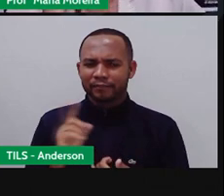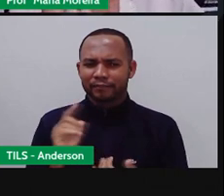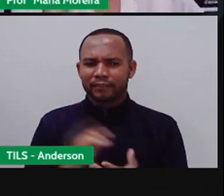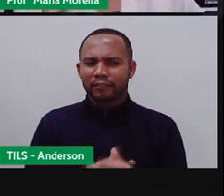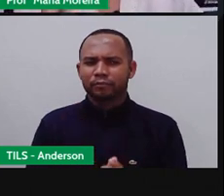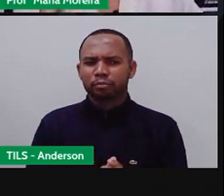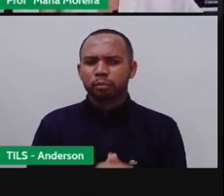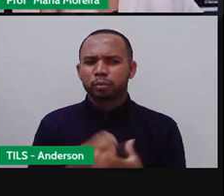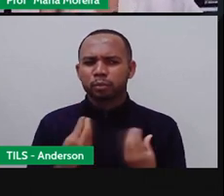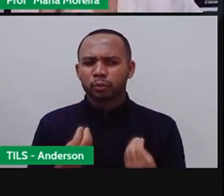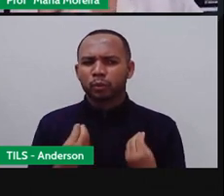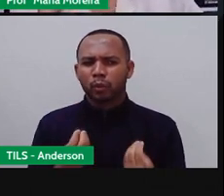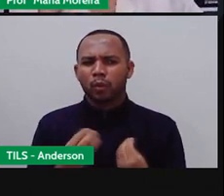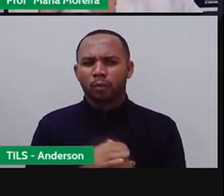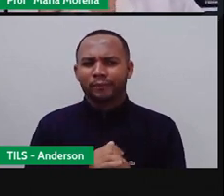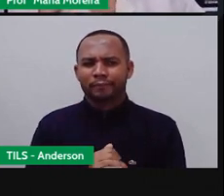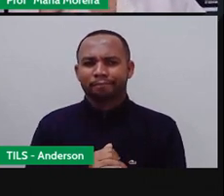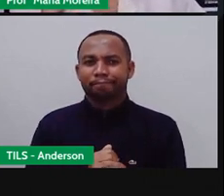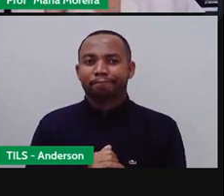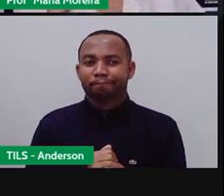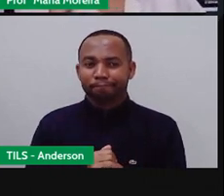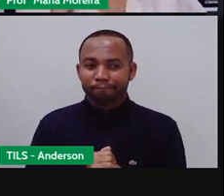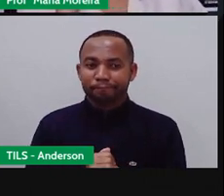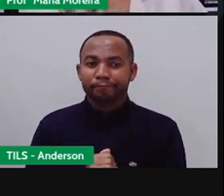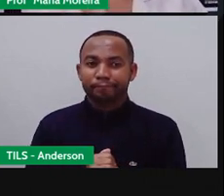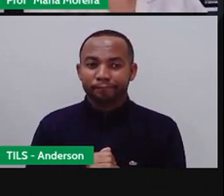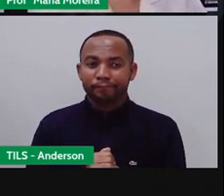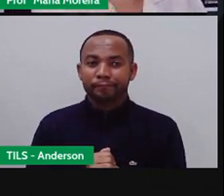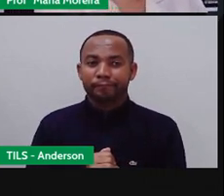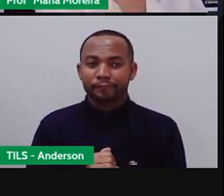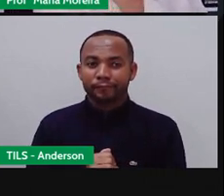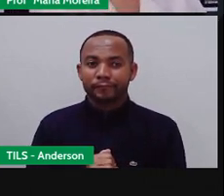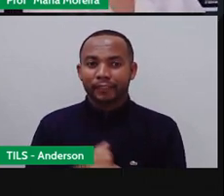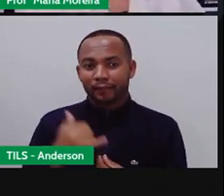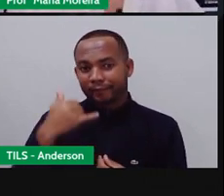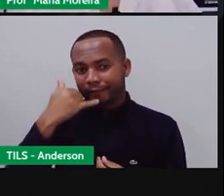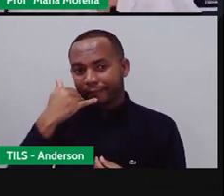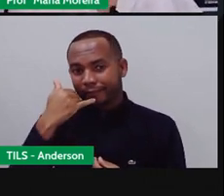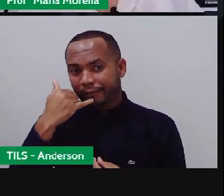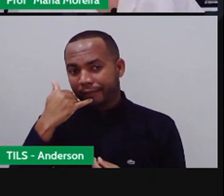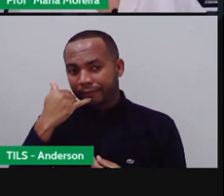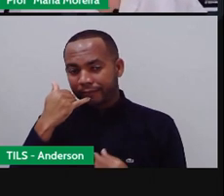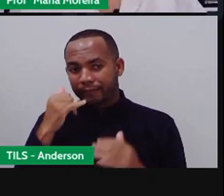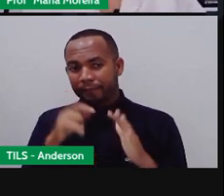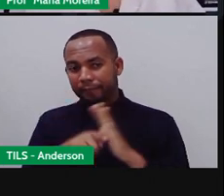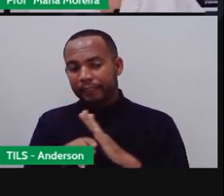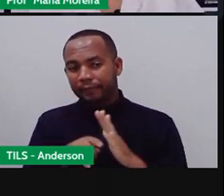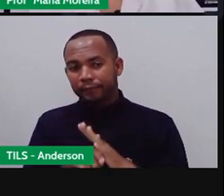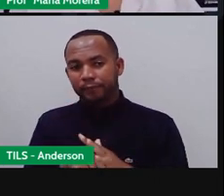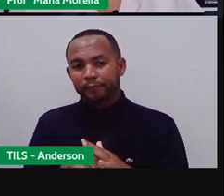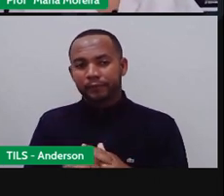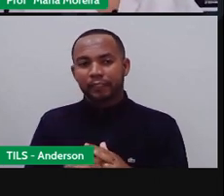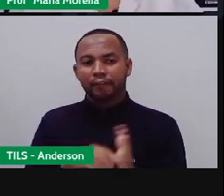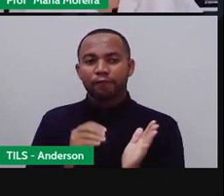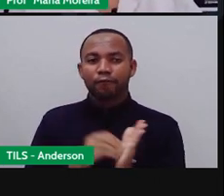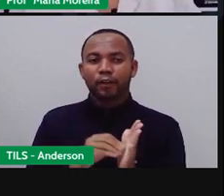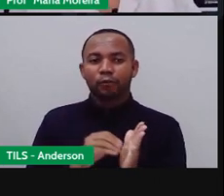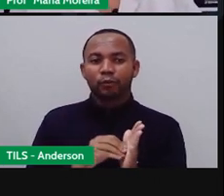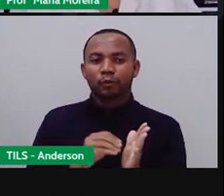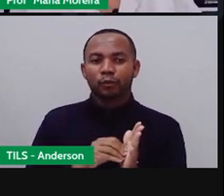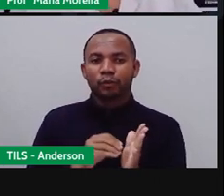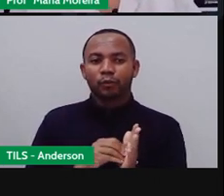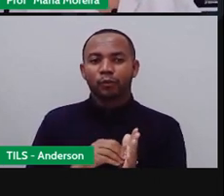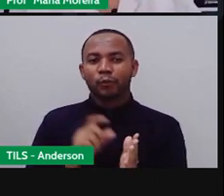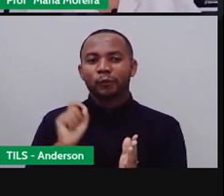e Anderson não estão gravando? Se vocês tinham que estar gravando agora. Então, o foi que eu fiz? Eu não tive privacidade. Estou